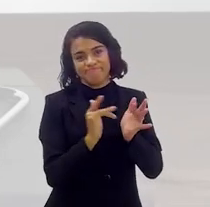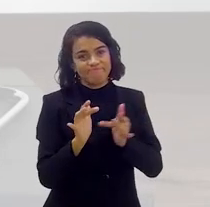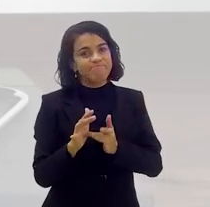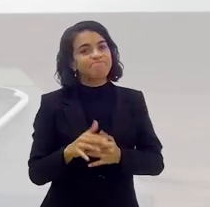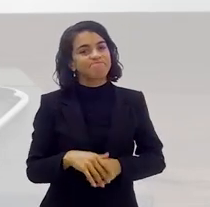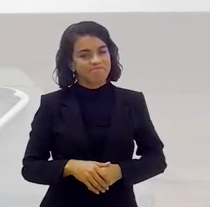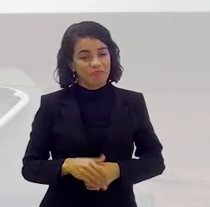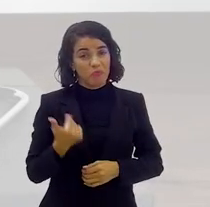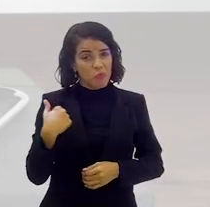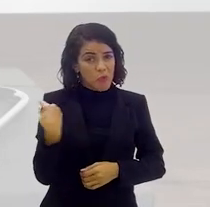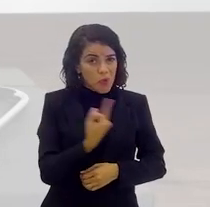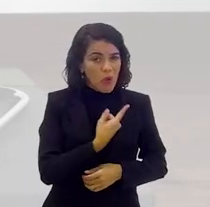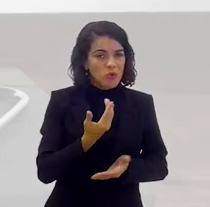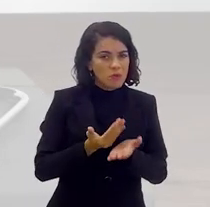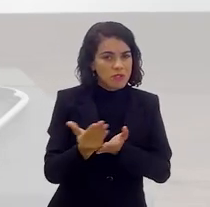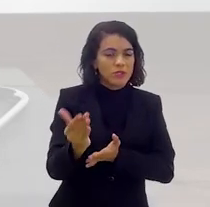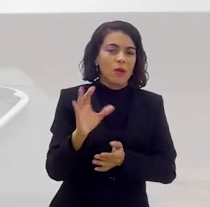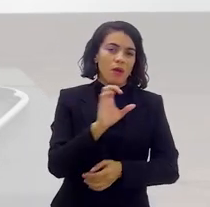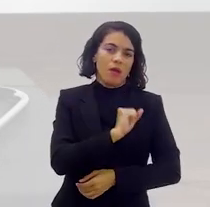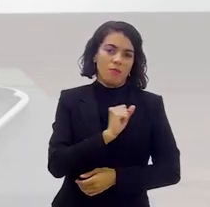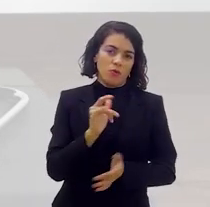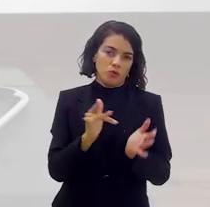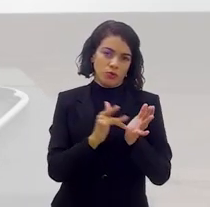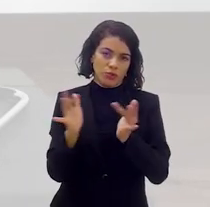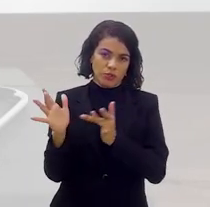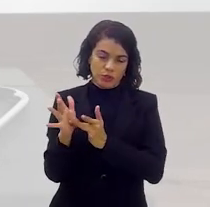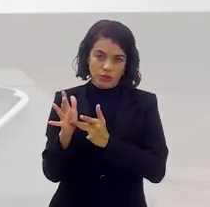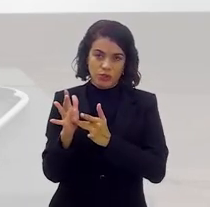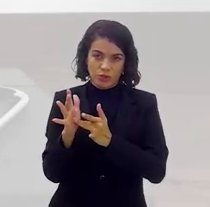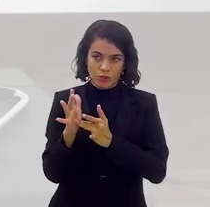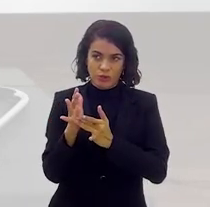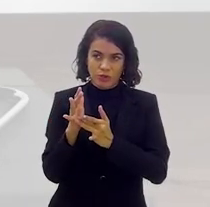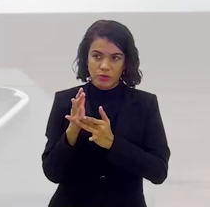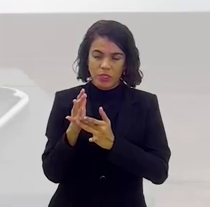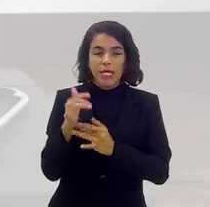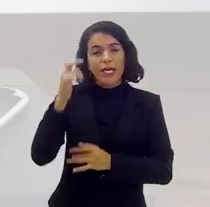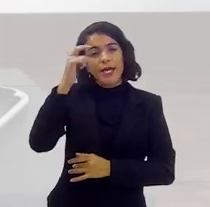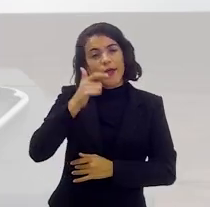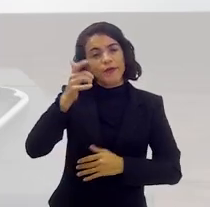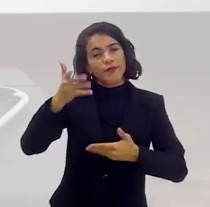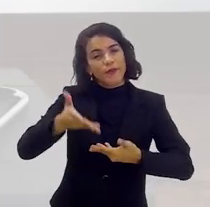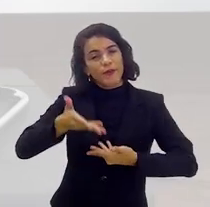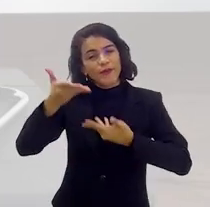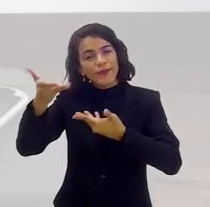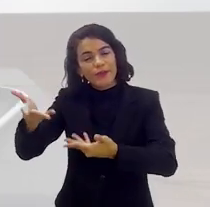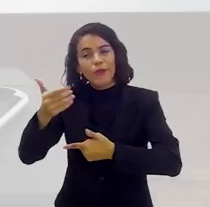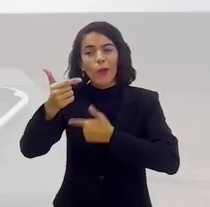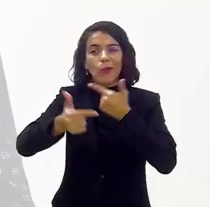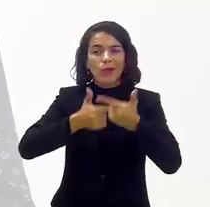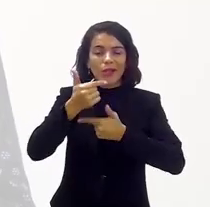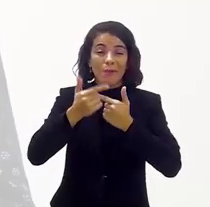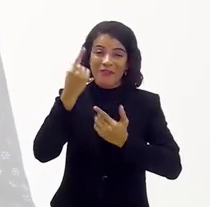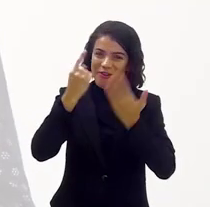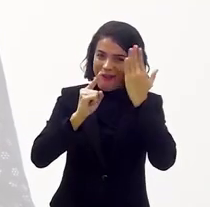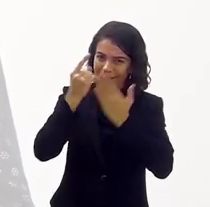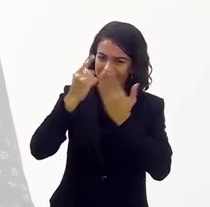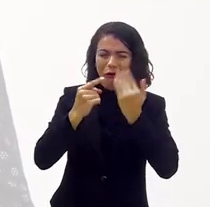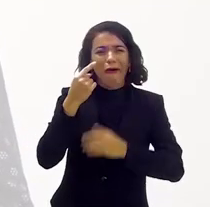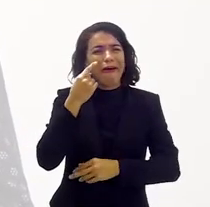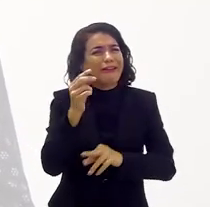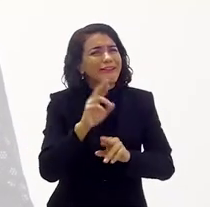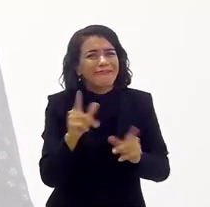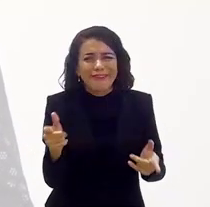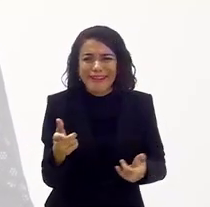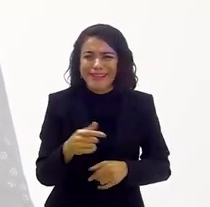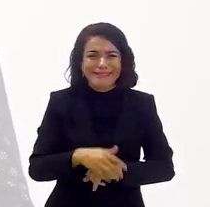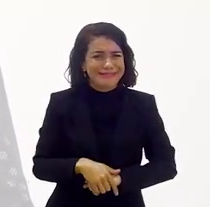Cristo. Nós começamos a Paixão de Cristo na... Eu fui convidado, eu trabalhava no Carnaval, não é?